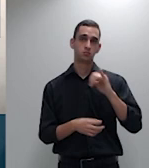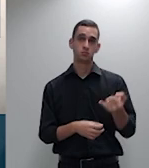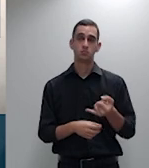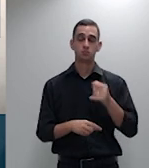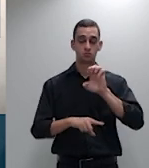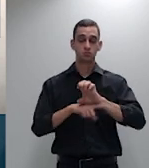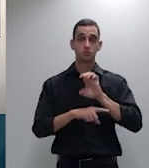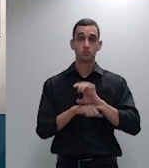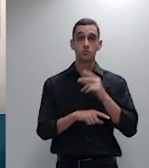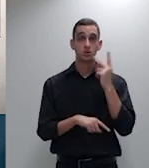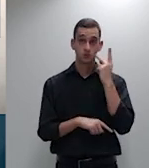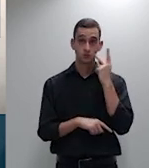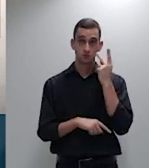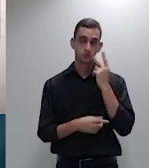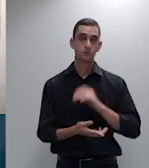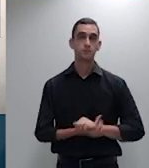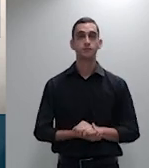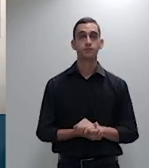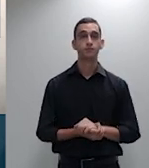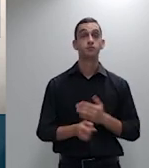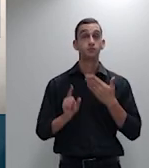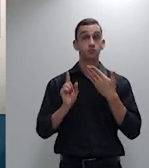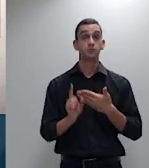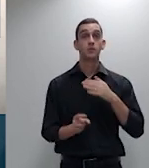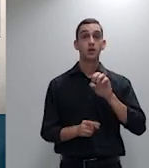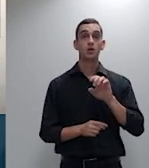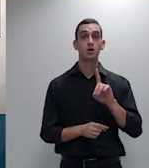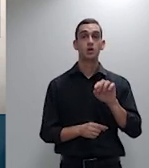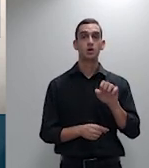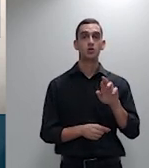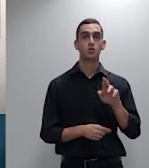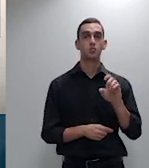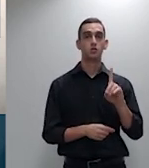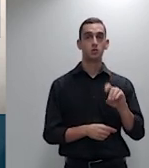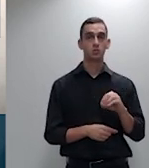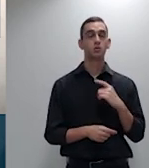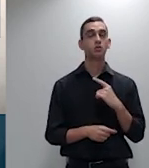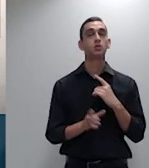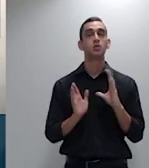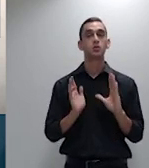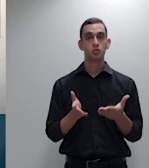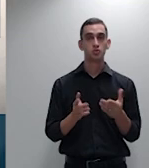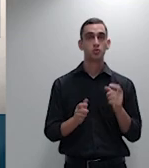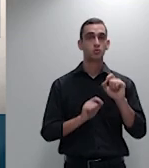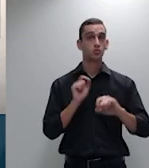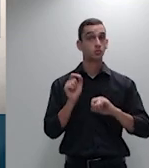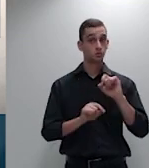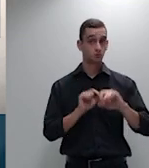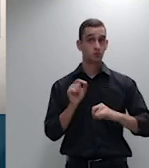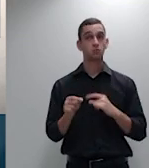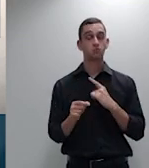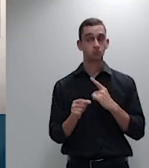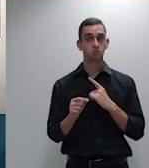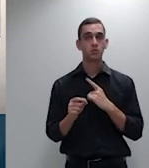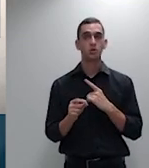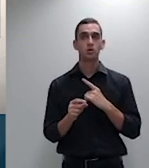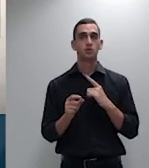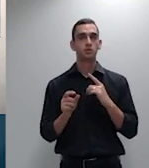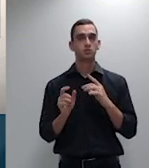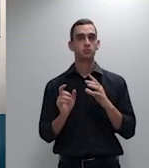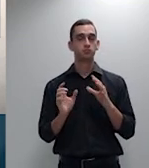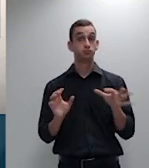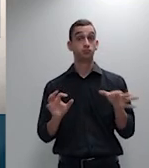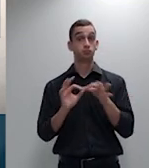Botchmann ele é era na verdade beneficiário da Sul-América de um plano coletivo por